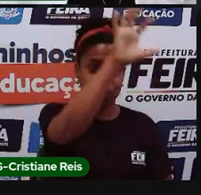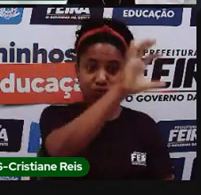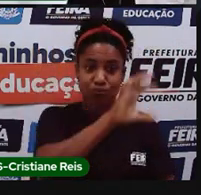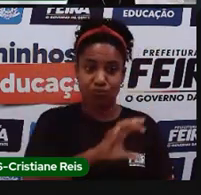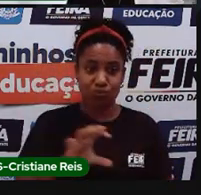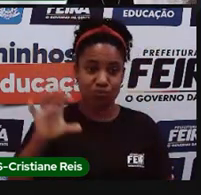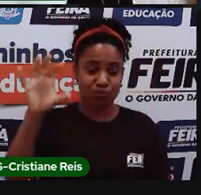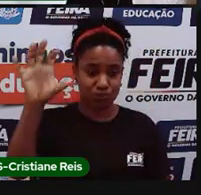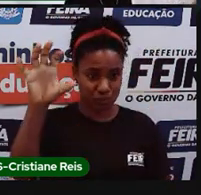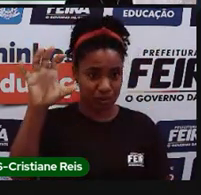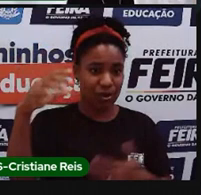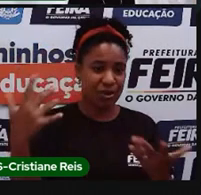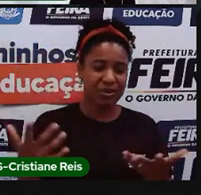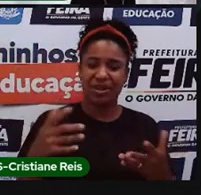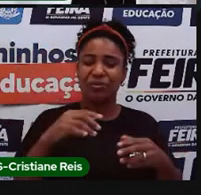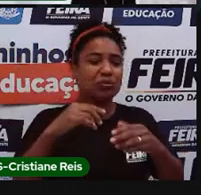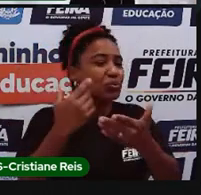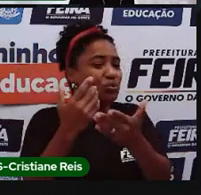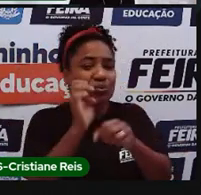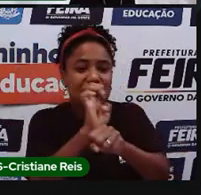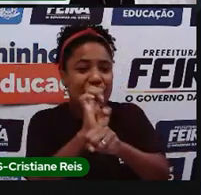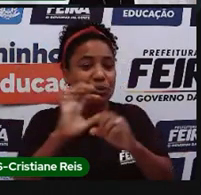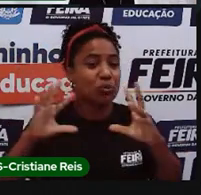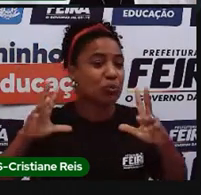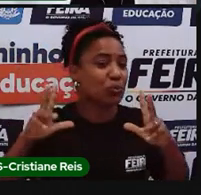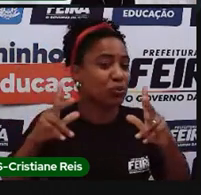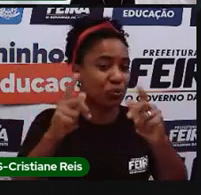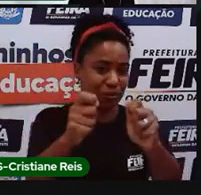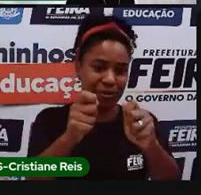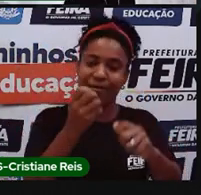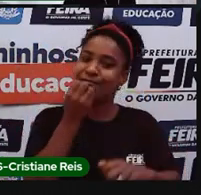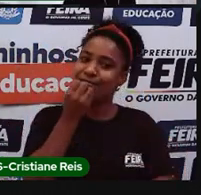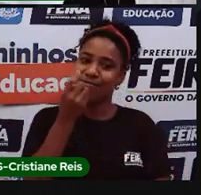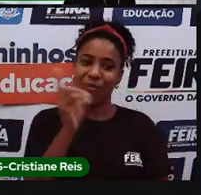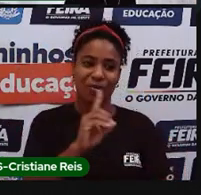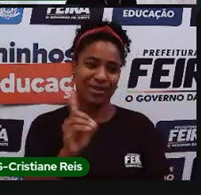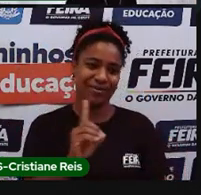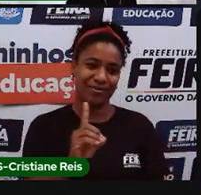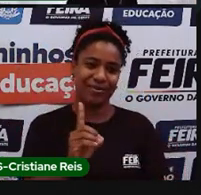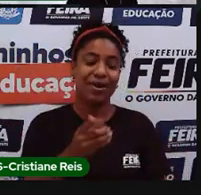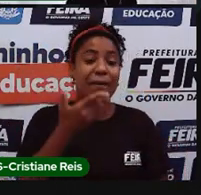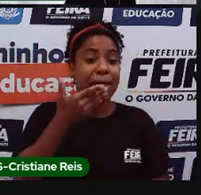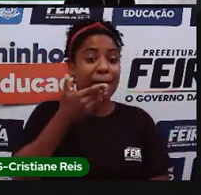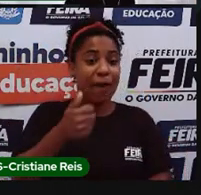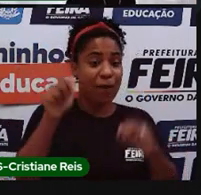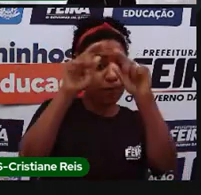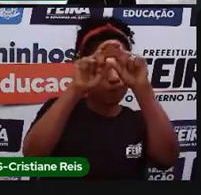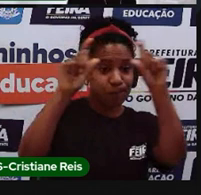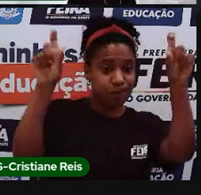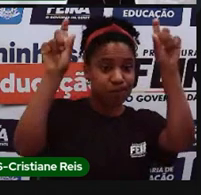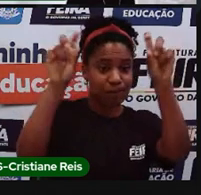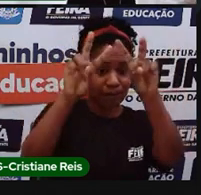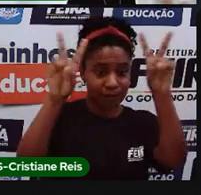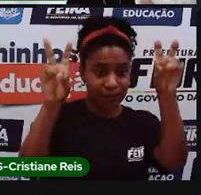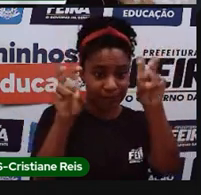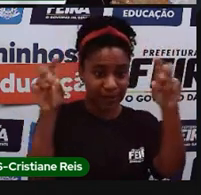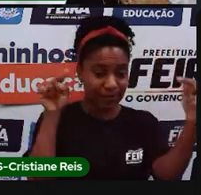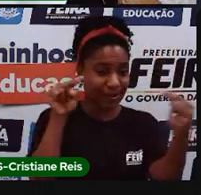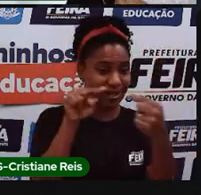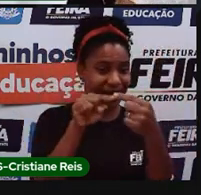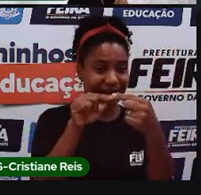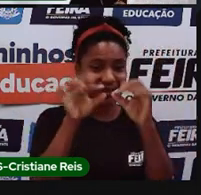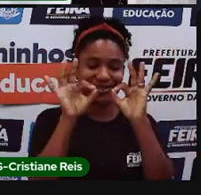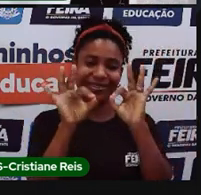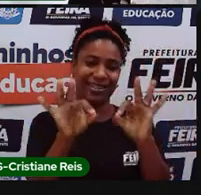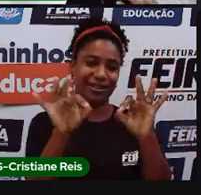exemplo, lá contando o nome de todos os estados. Eu não vou me sair bem nisso. Eu só vou me sair bem se eu pegar o mapa correto. Então, eu tenho que